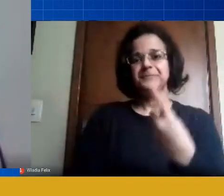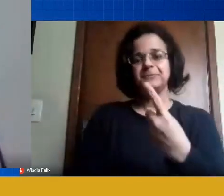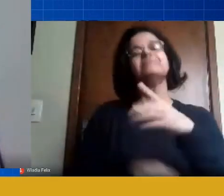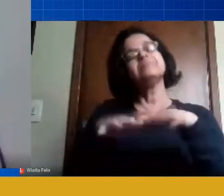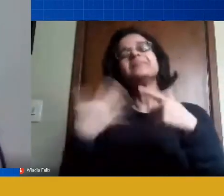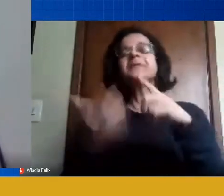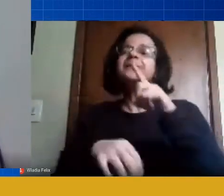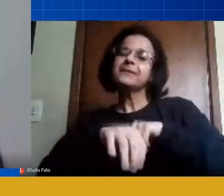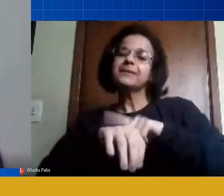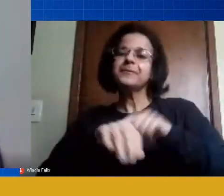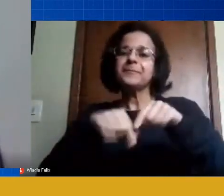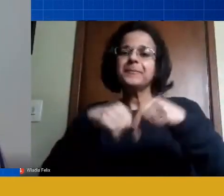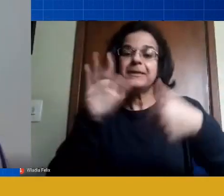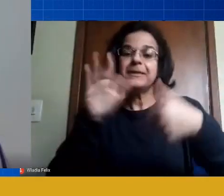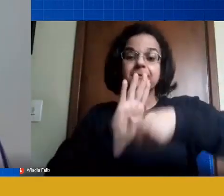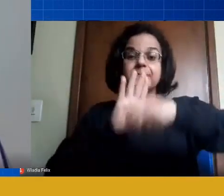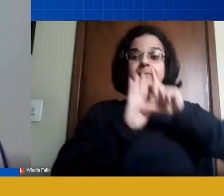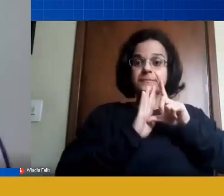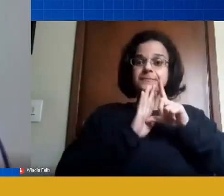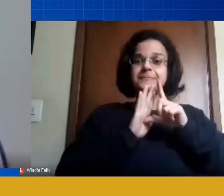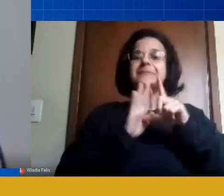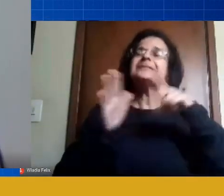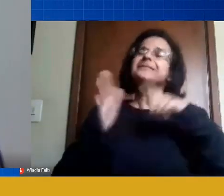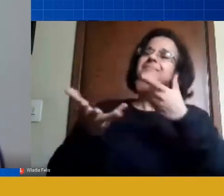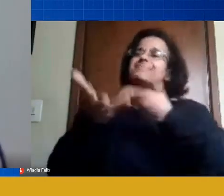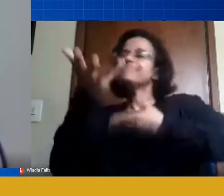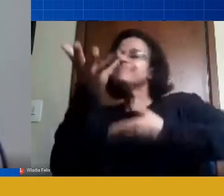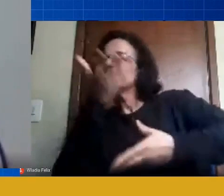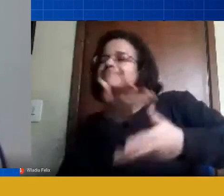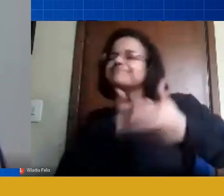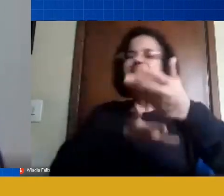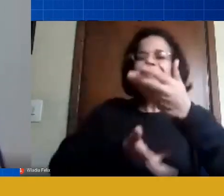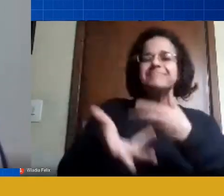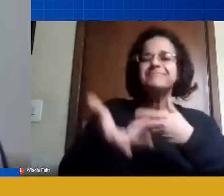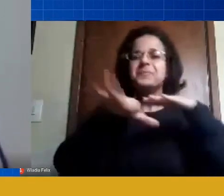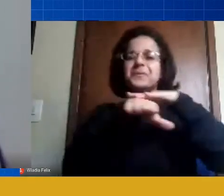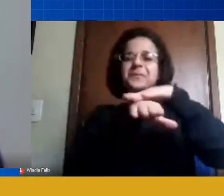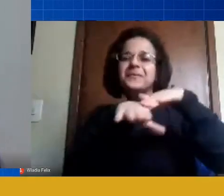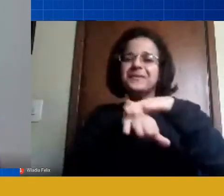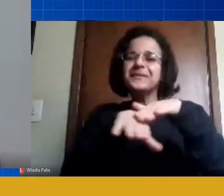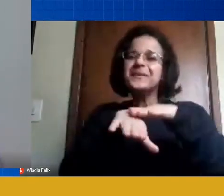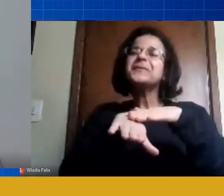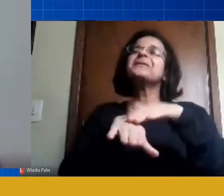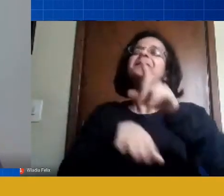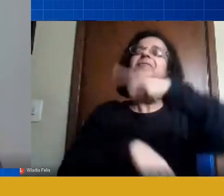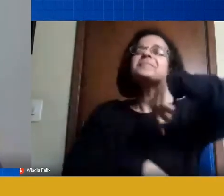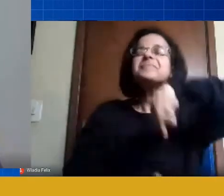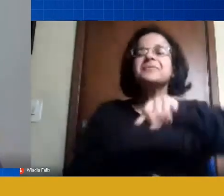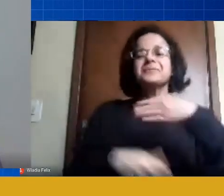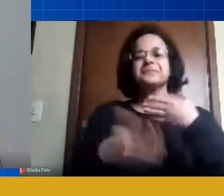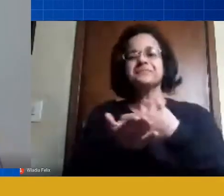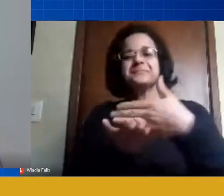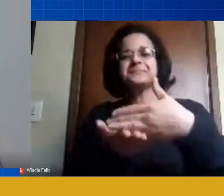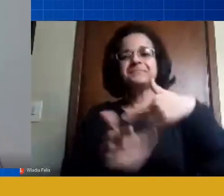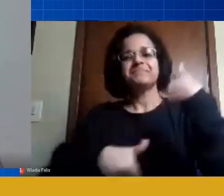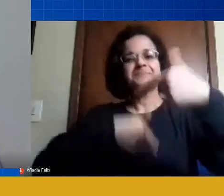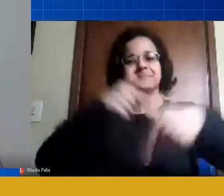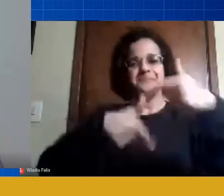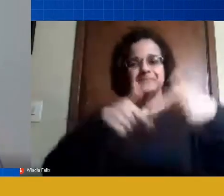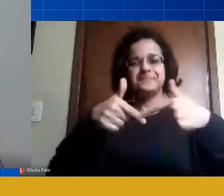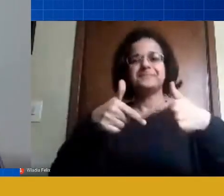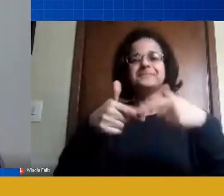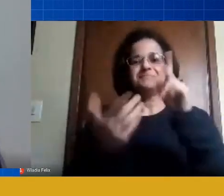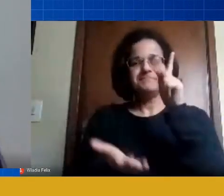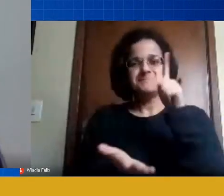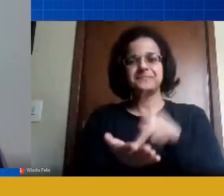mas tudo antes tem todo um namoro, um diálogo, para que aí a gente consiga trabalhar de forma mais coerente em